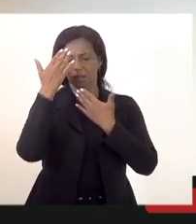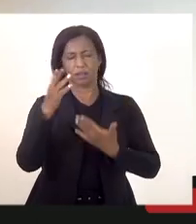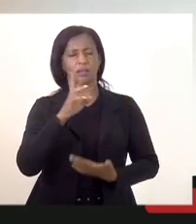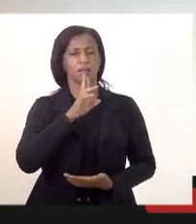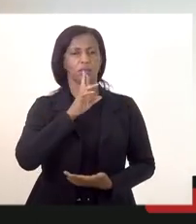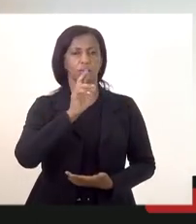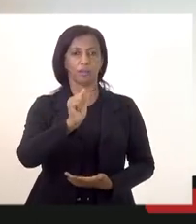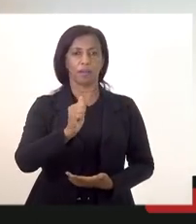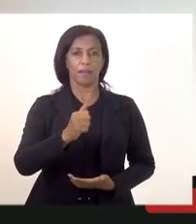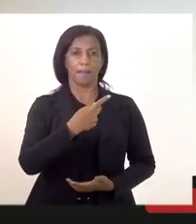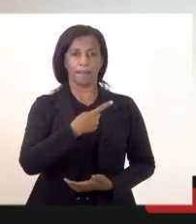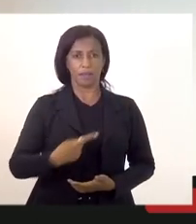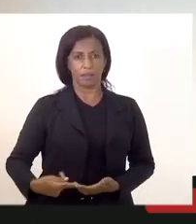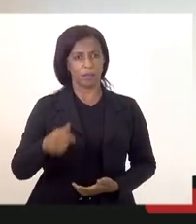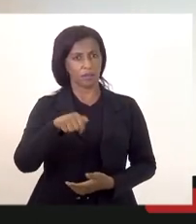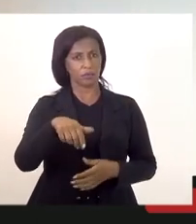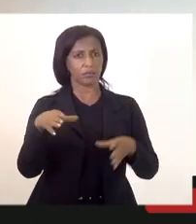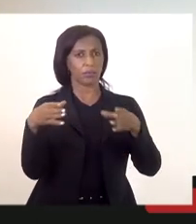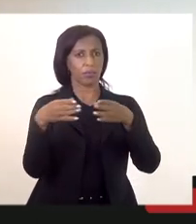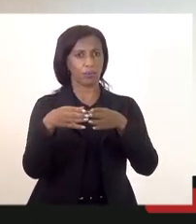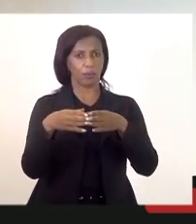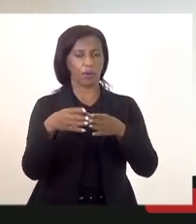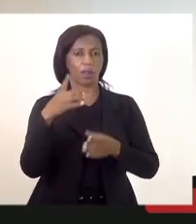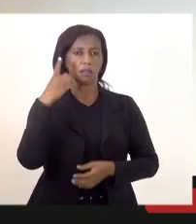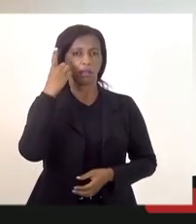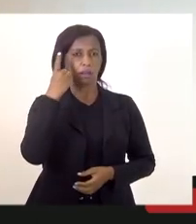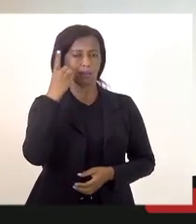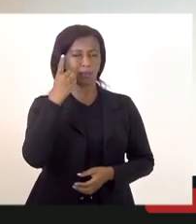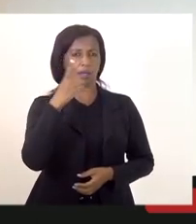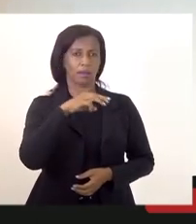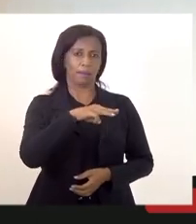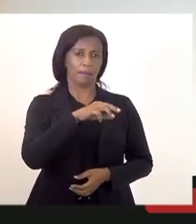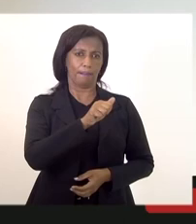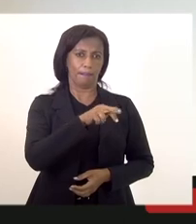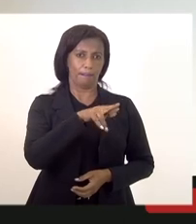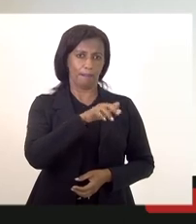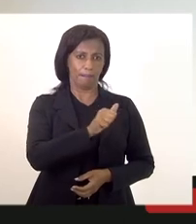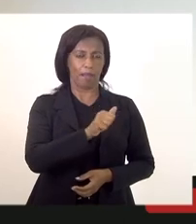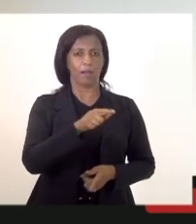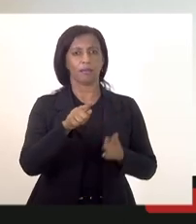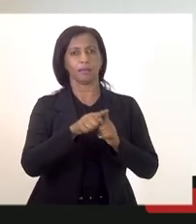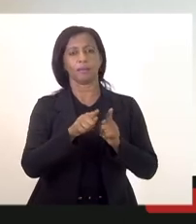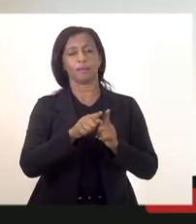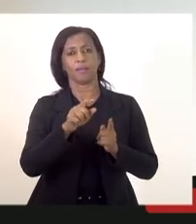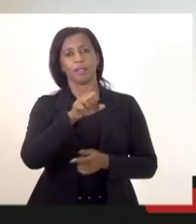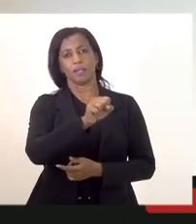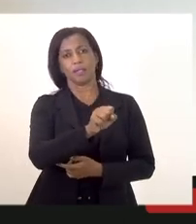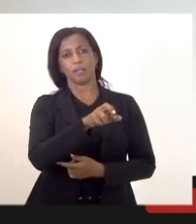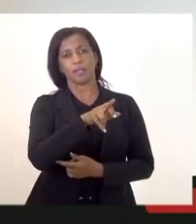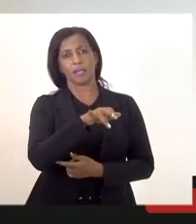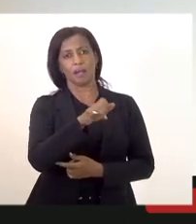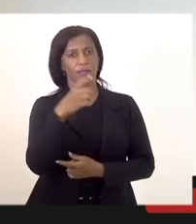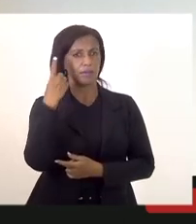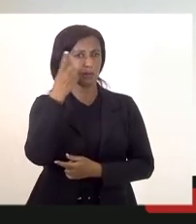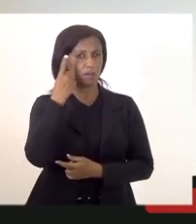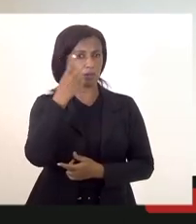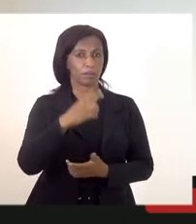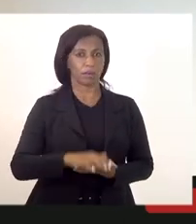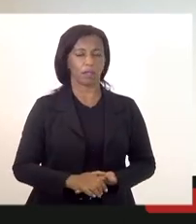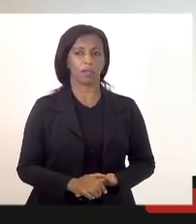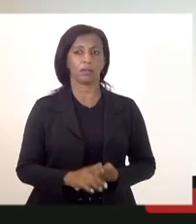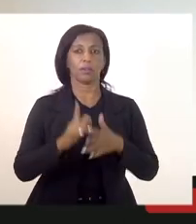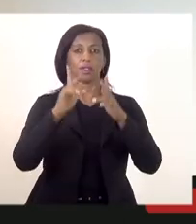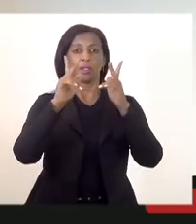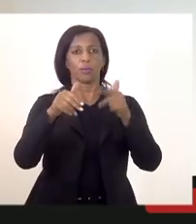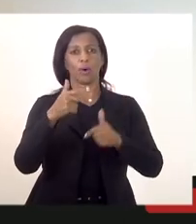Morim presidente dessa comissão deputada Marta Rocha o deputado Flávio Serafim principalmente também como foi falado pelo